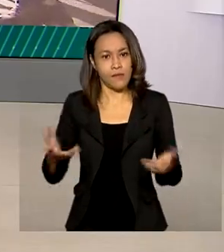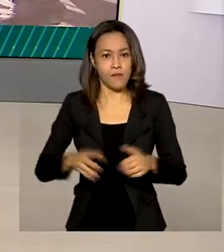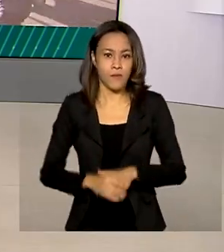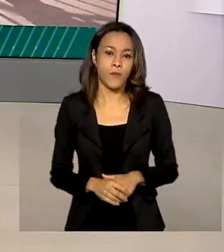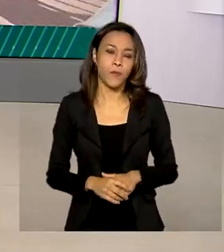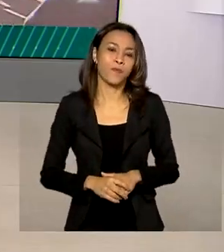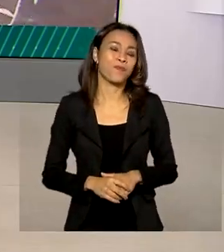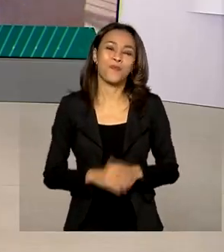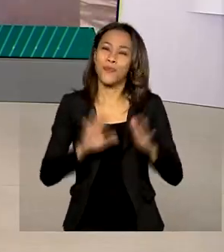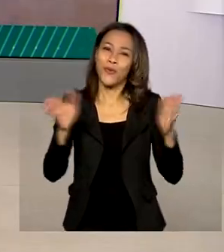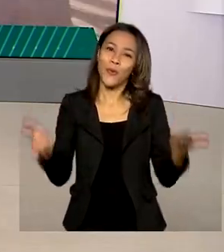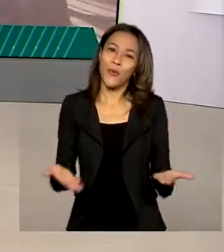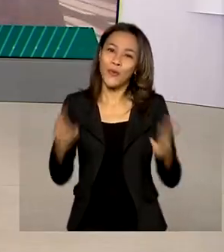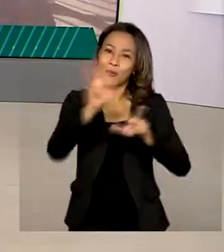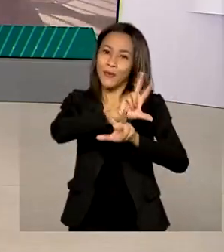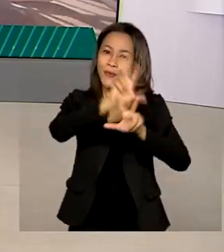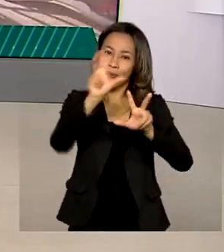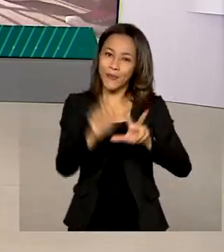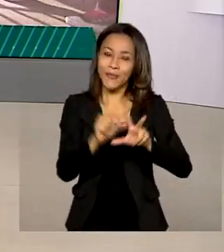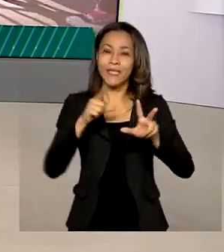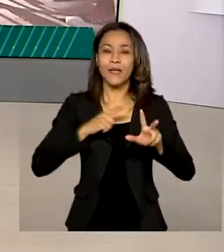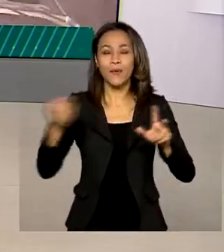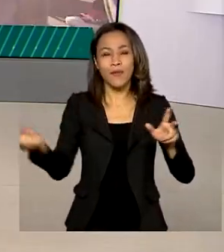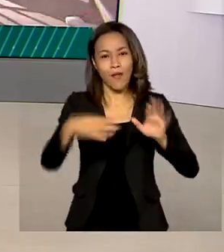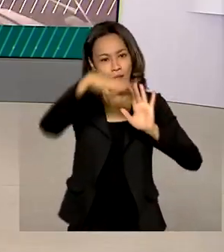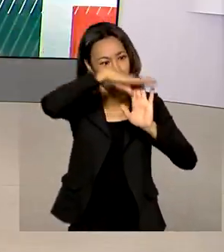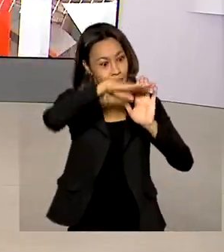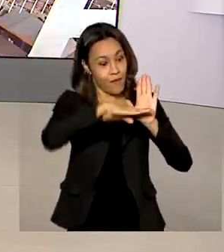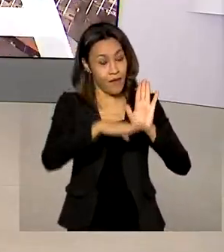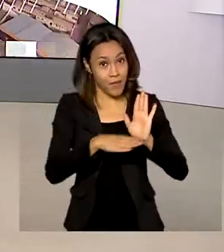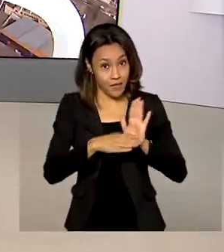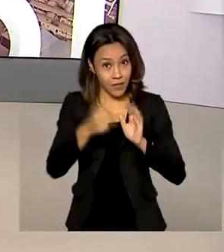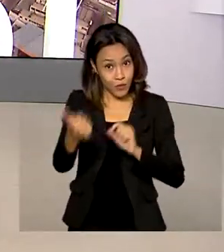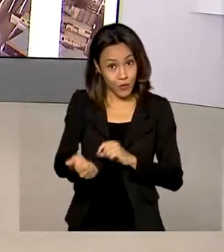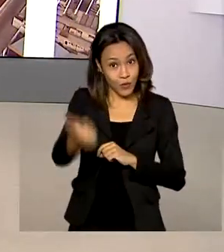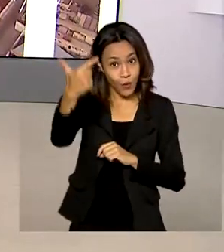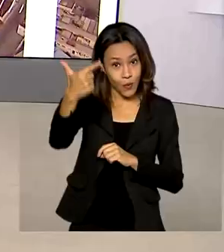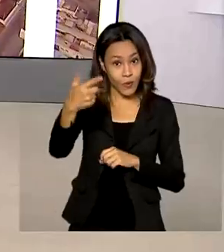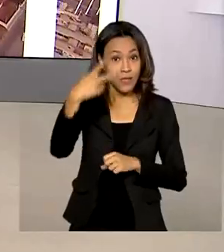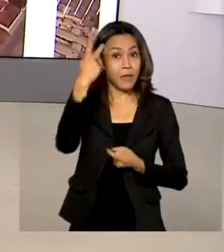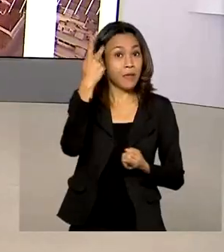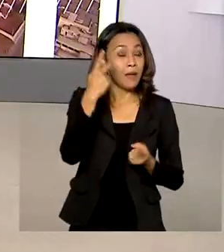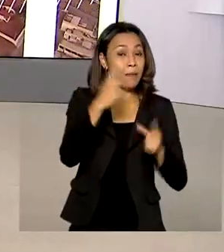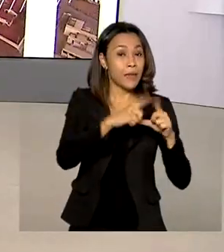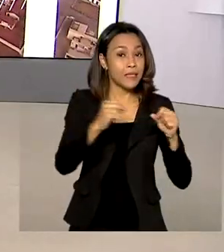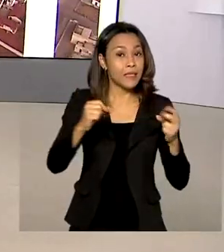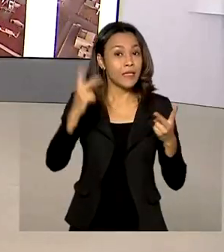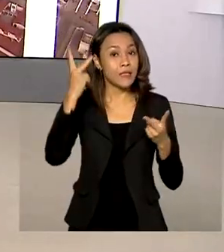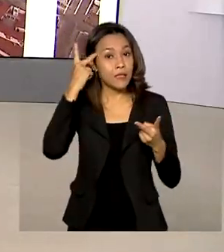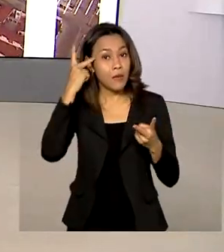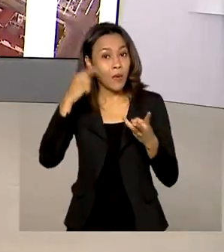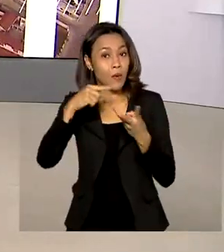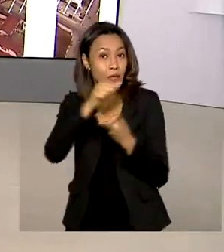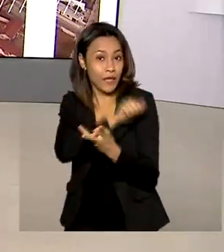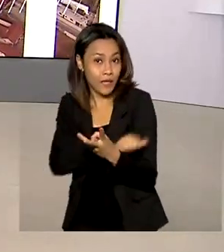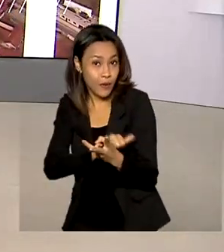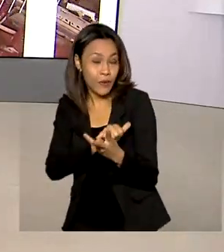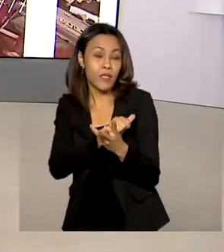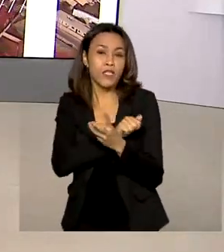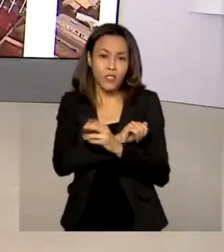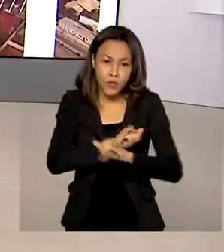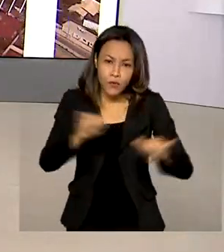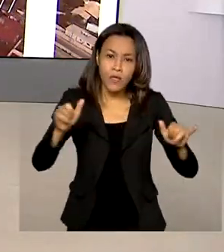E hoje a TV Brasil lança uma nova programação. Ao meio-dia, as praças de Brasília, São Paulo e Rio de Janeiro estreiam